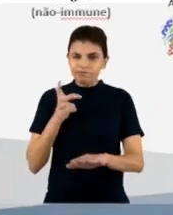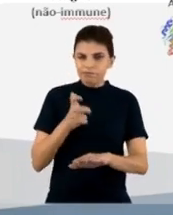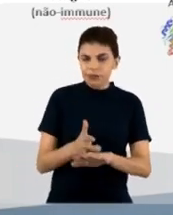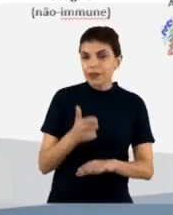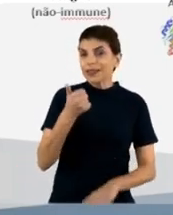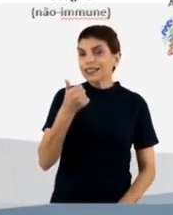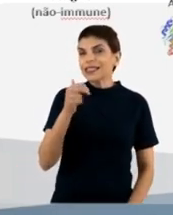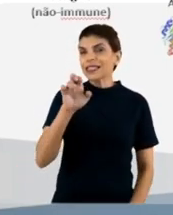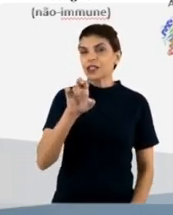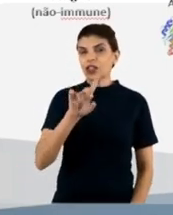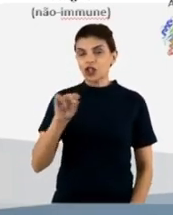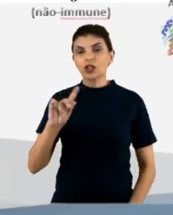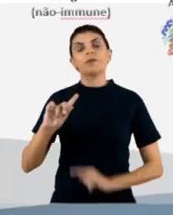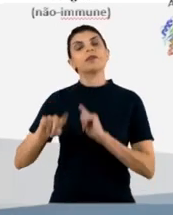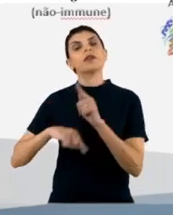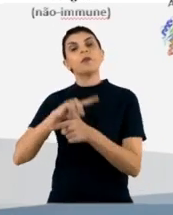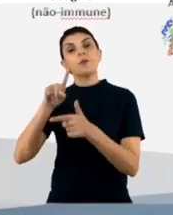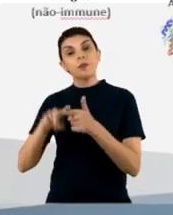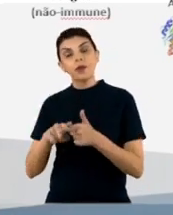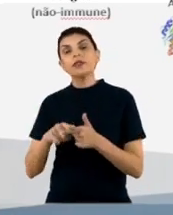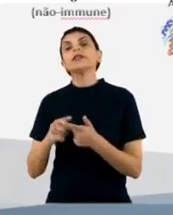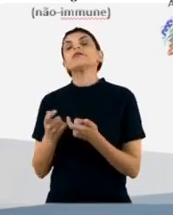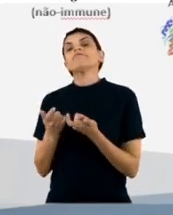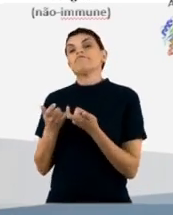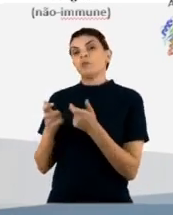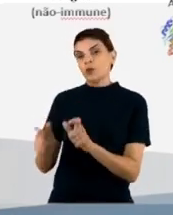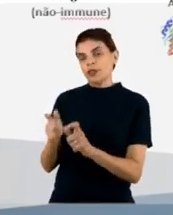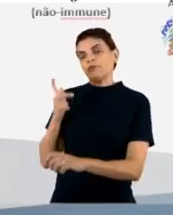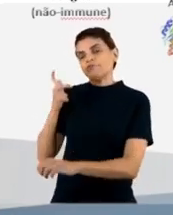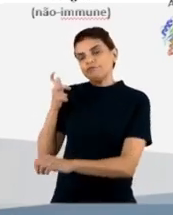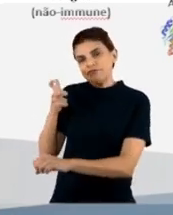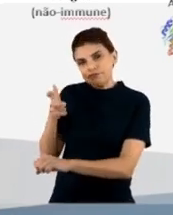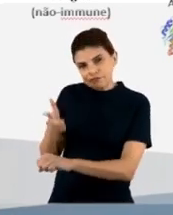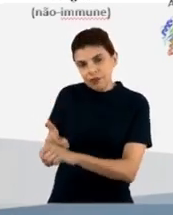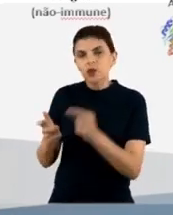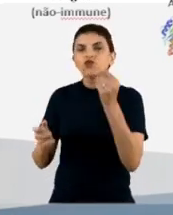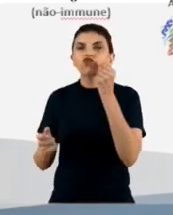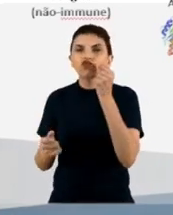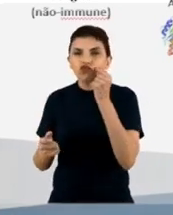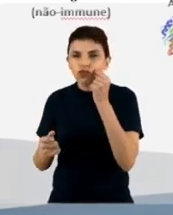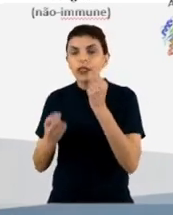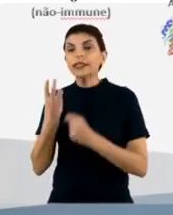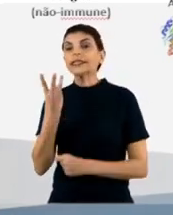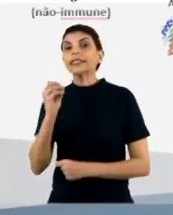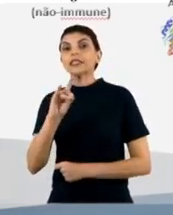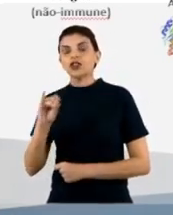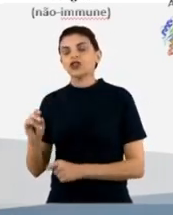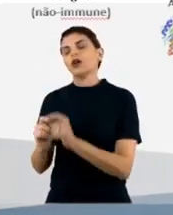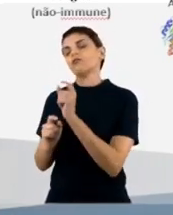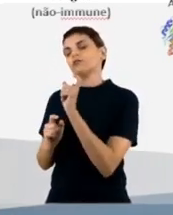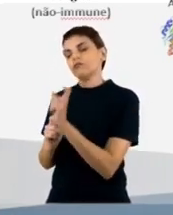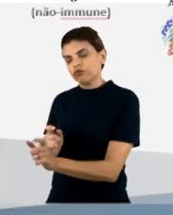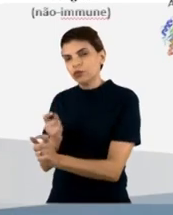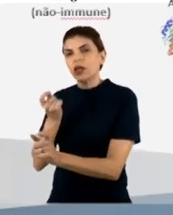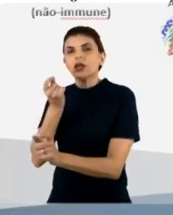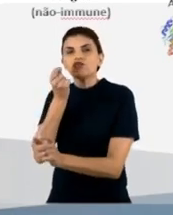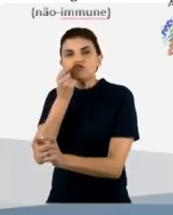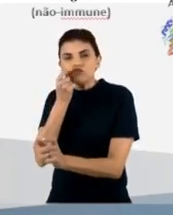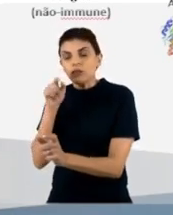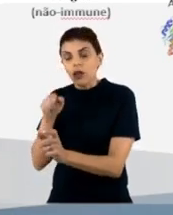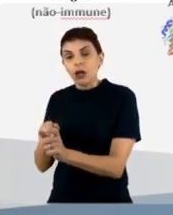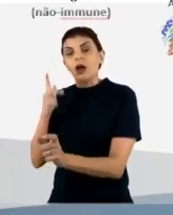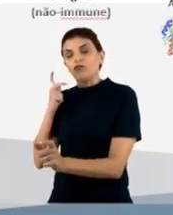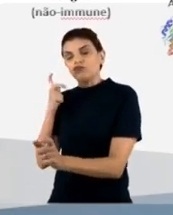dias depois, depois uma segunda imunização 30 dias depois, e uma quarta imunização que a gente faz